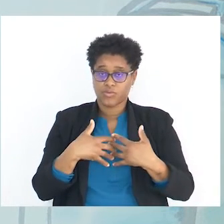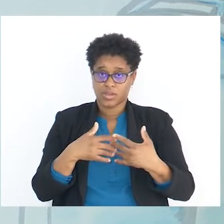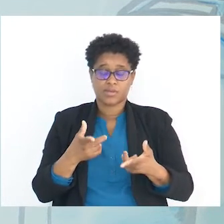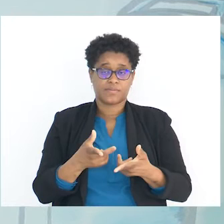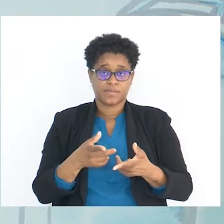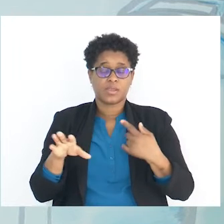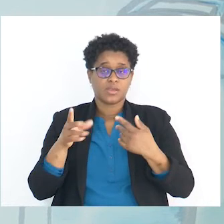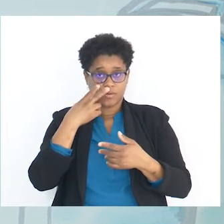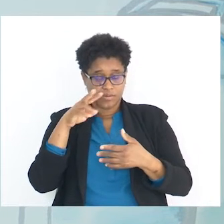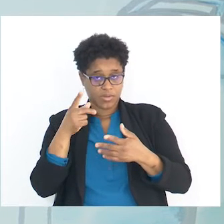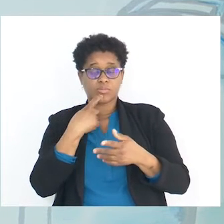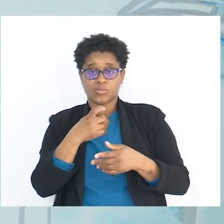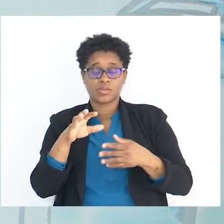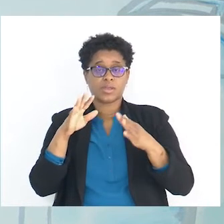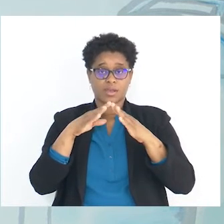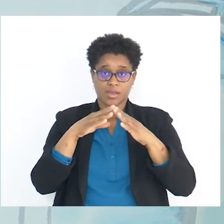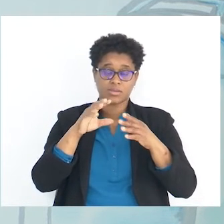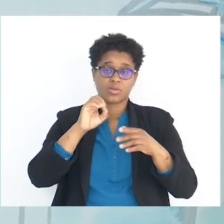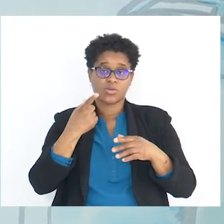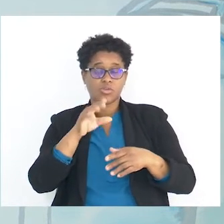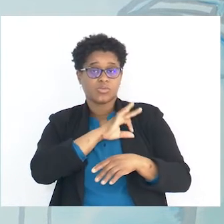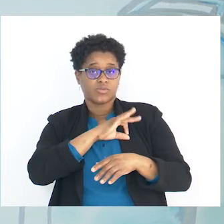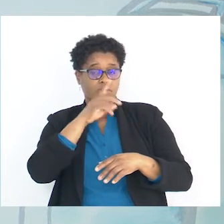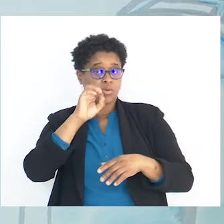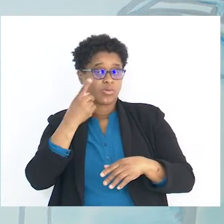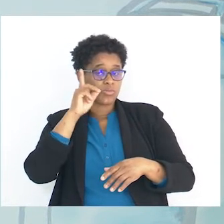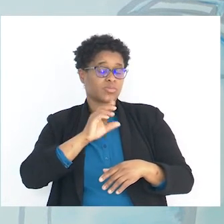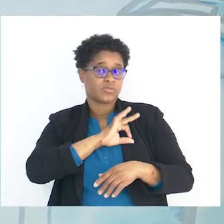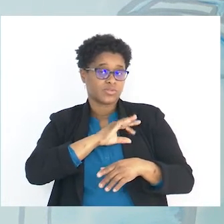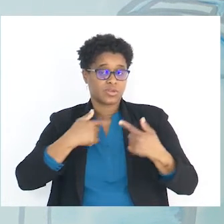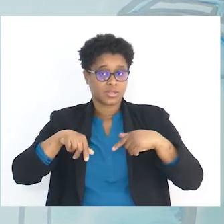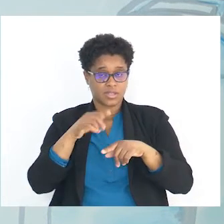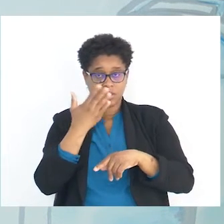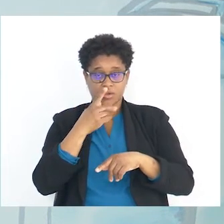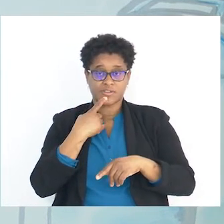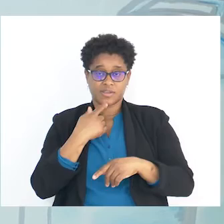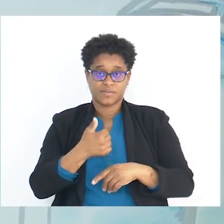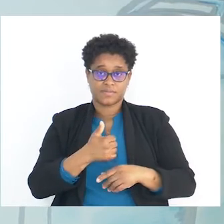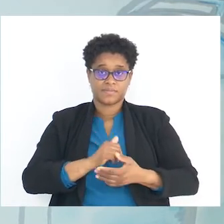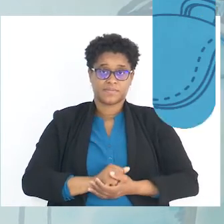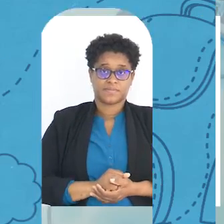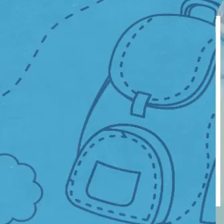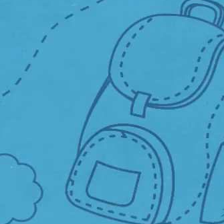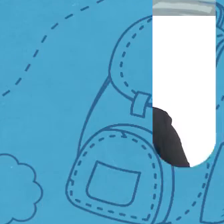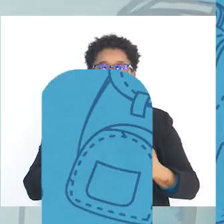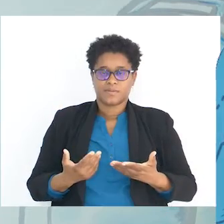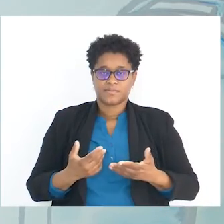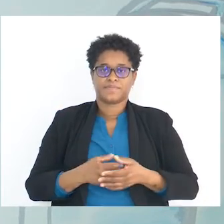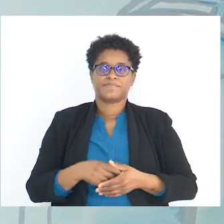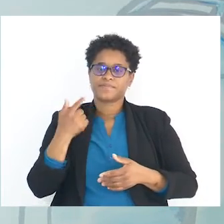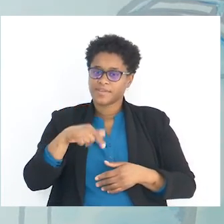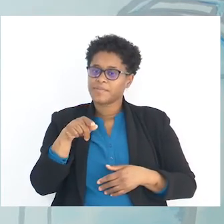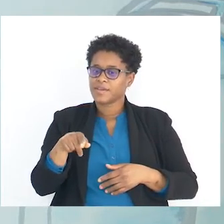dúvida, consulta lá em casa ou então consulta o professor ou professora de sala de aula. Tá bem? Ok. E então,